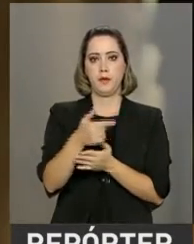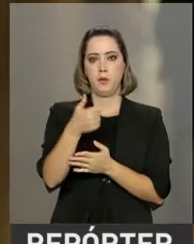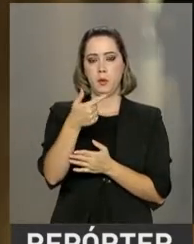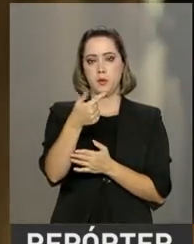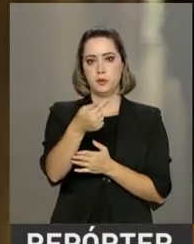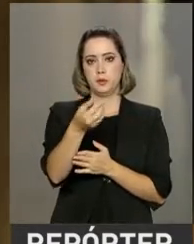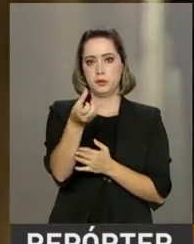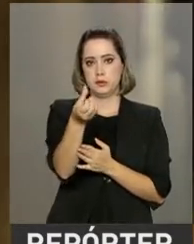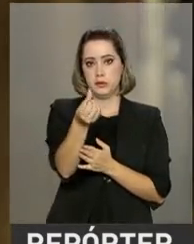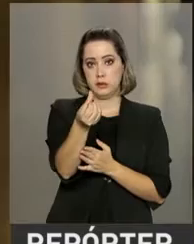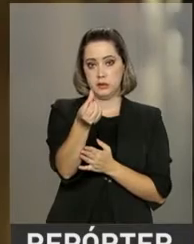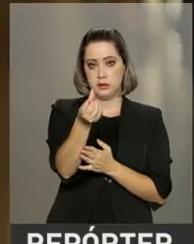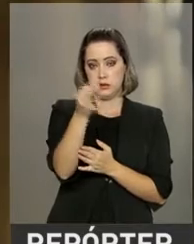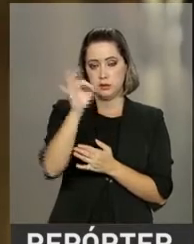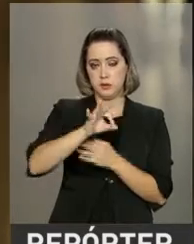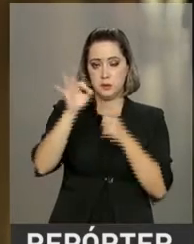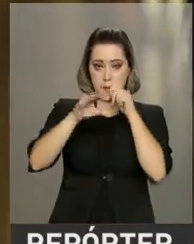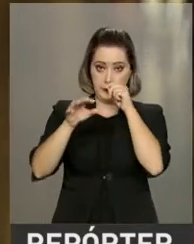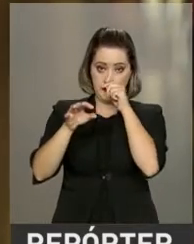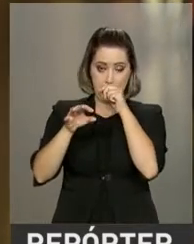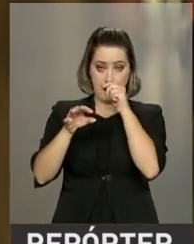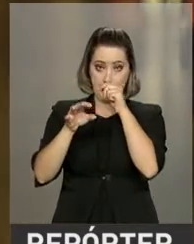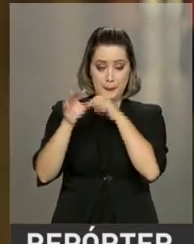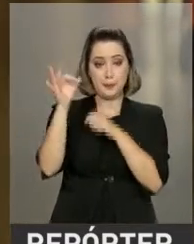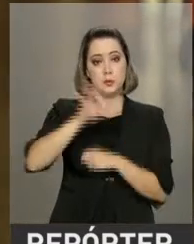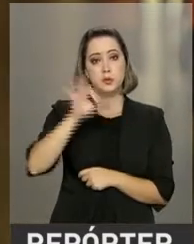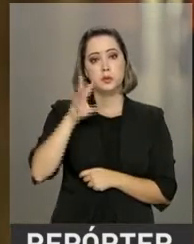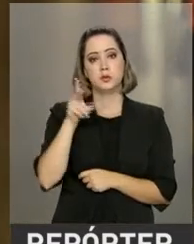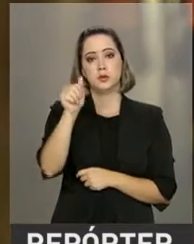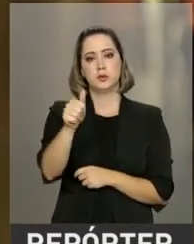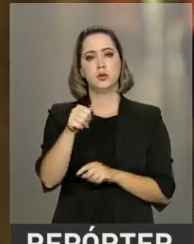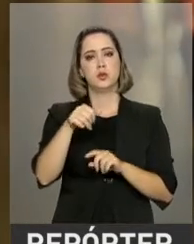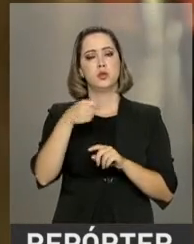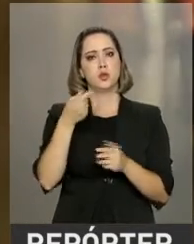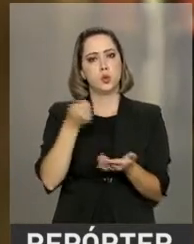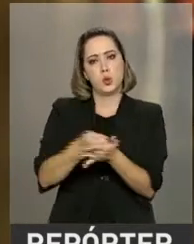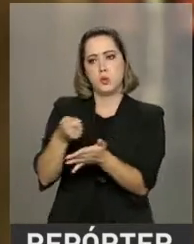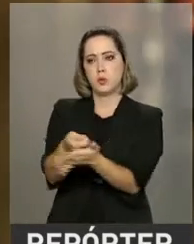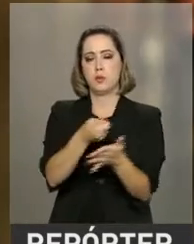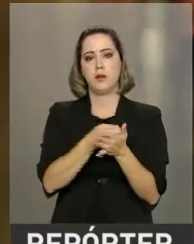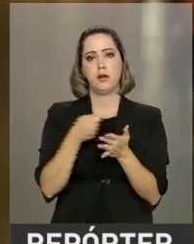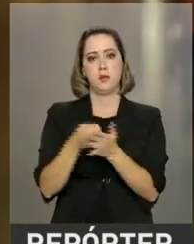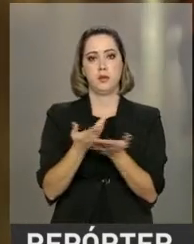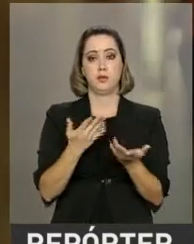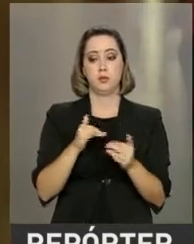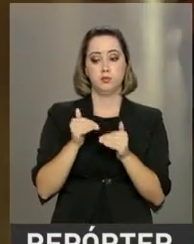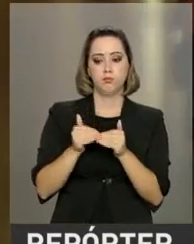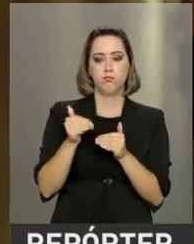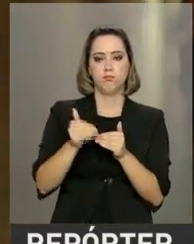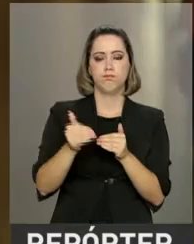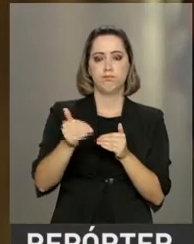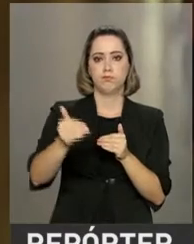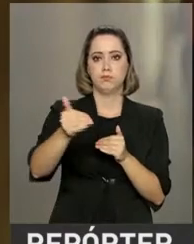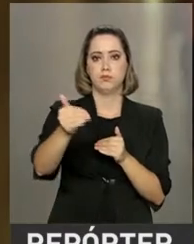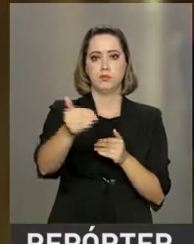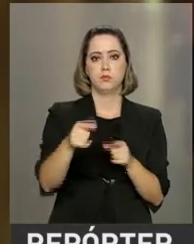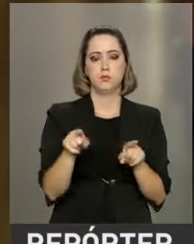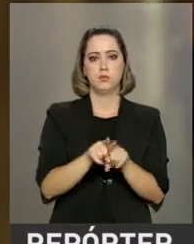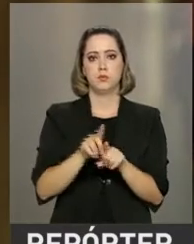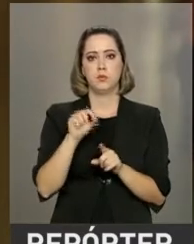% dessa média, que são os 25 anos mais o 51 inicial. E a partir daí, a cada ano que ele for